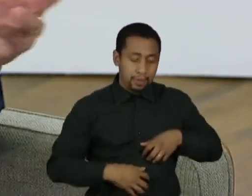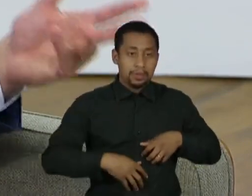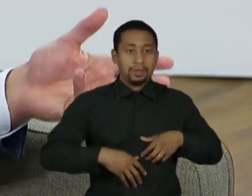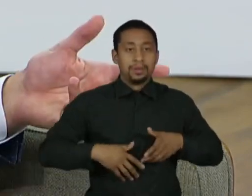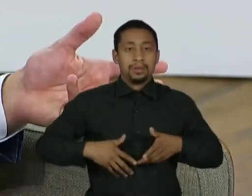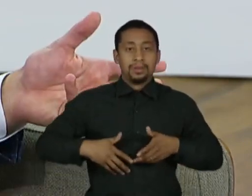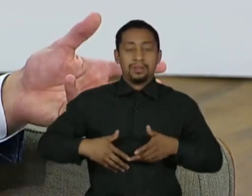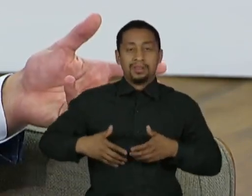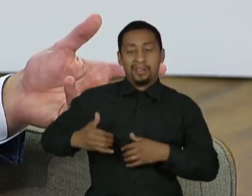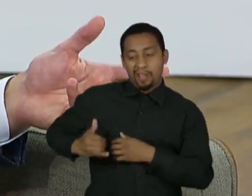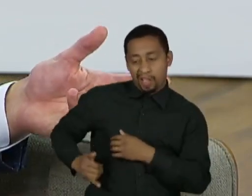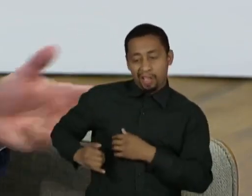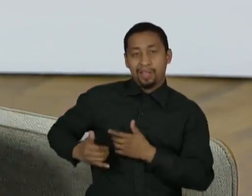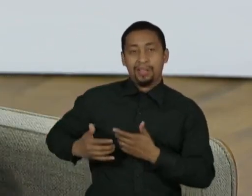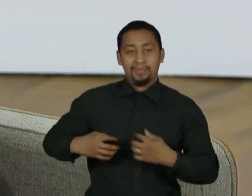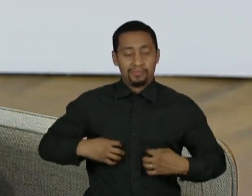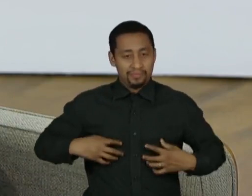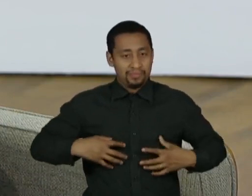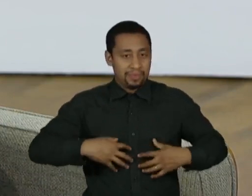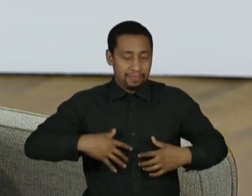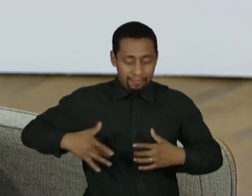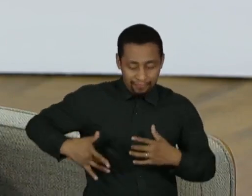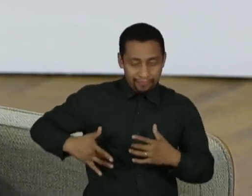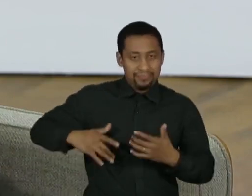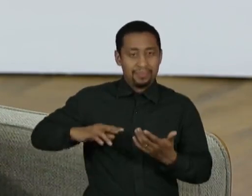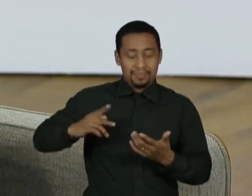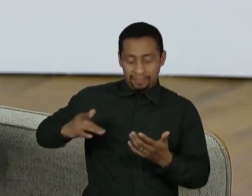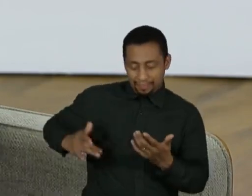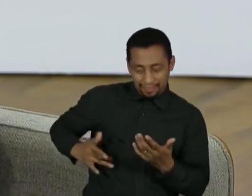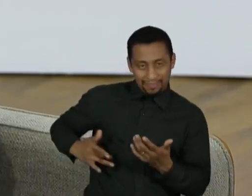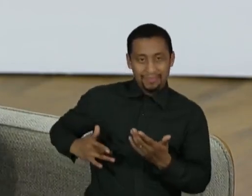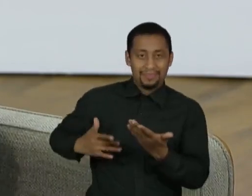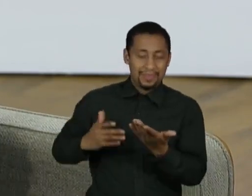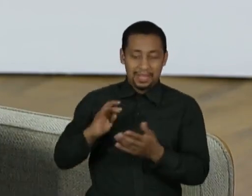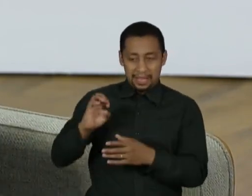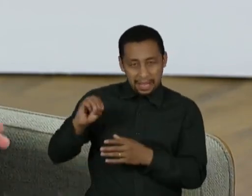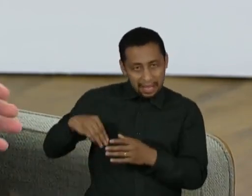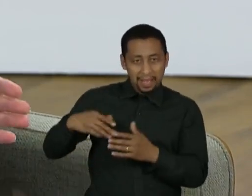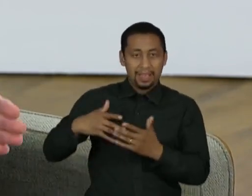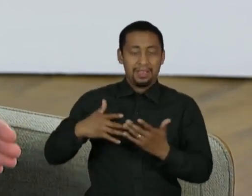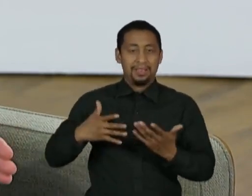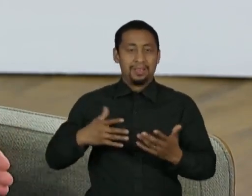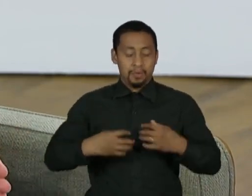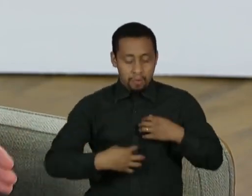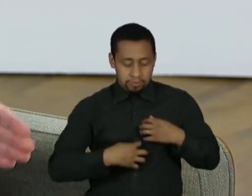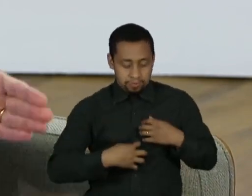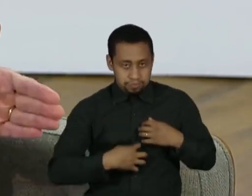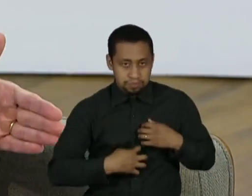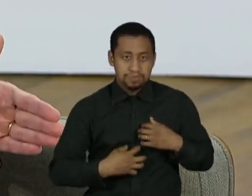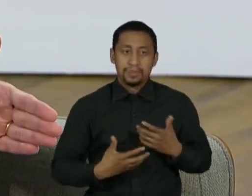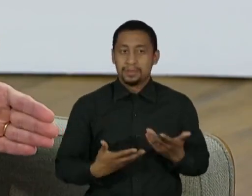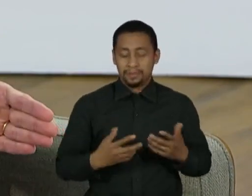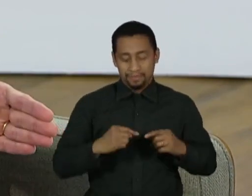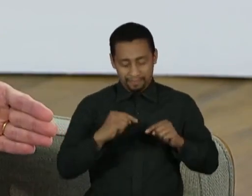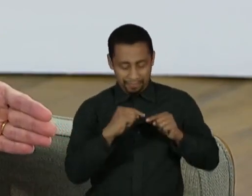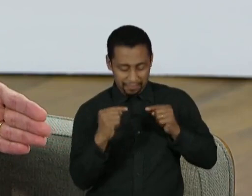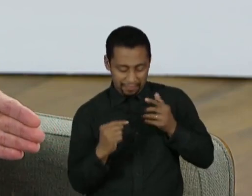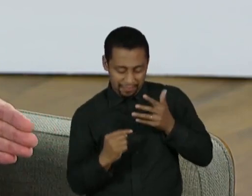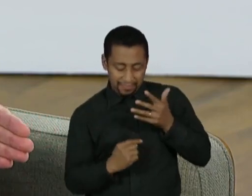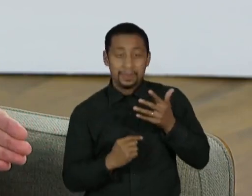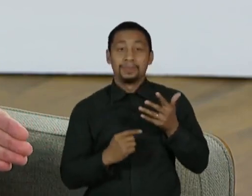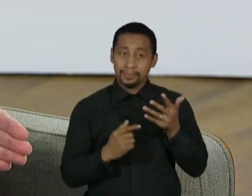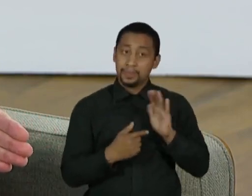ovário, de fígado, de pâncreas, de esôfago. E a gente vai conseguir tratar essas pessoas